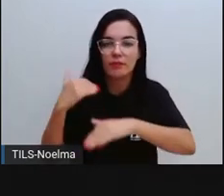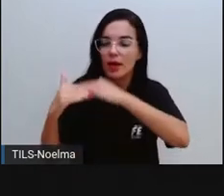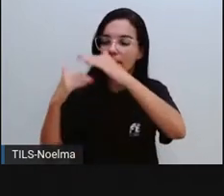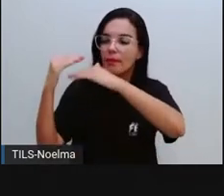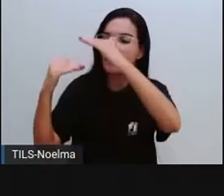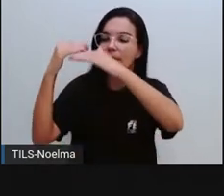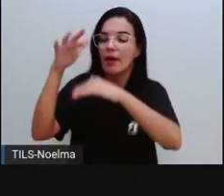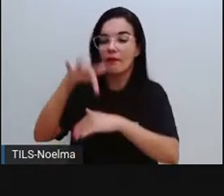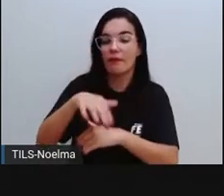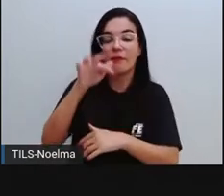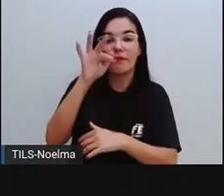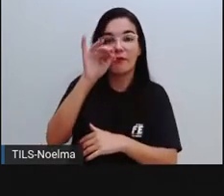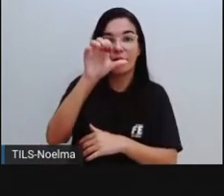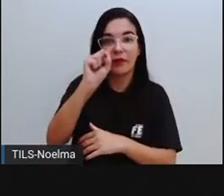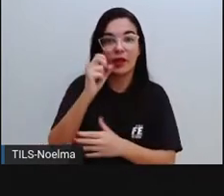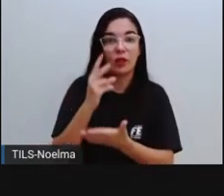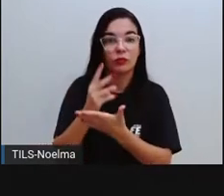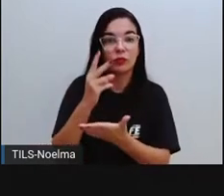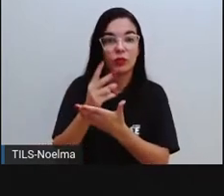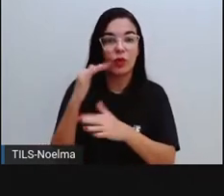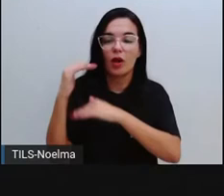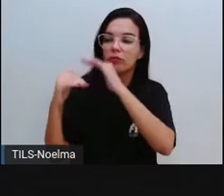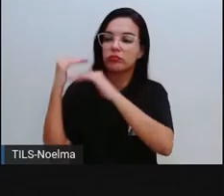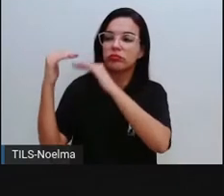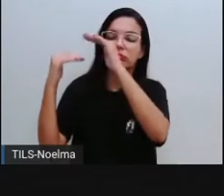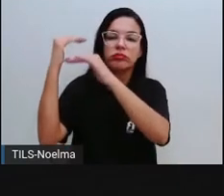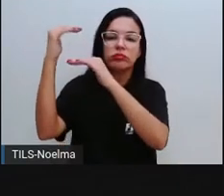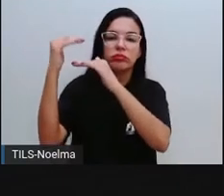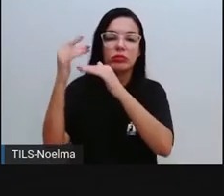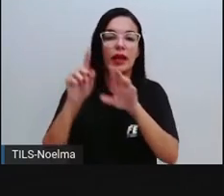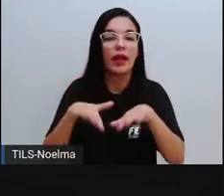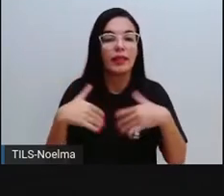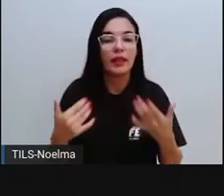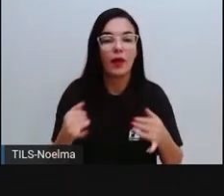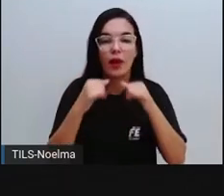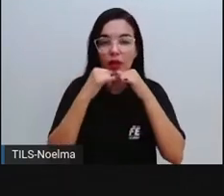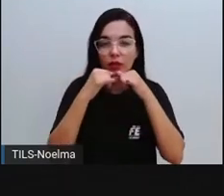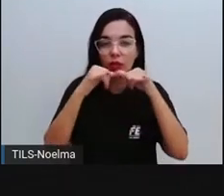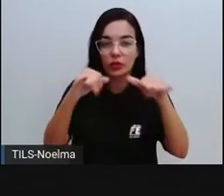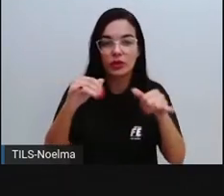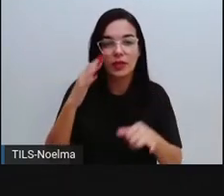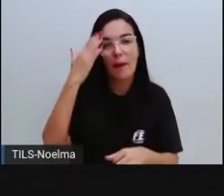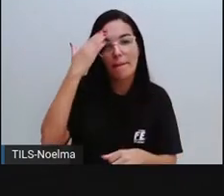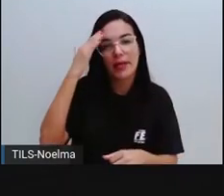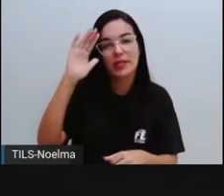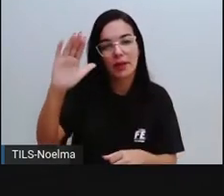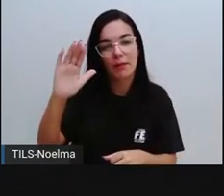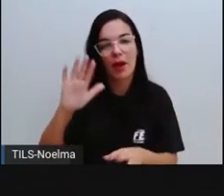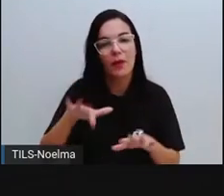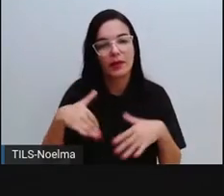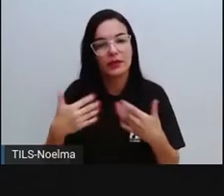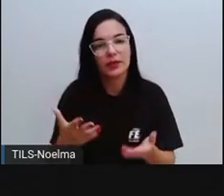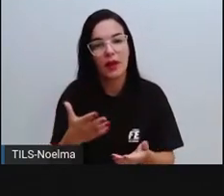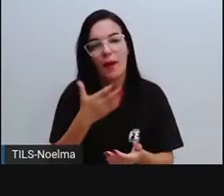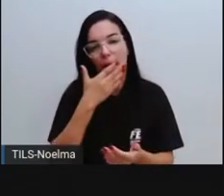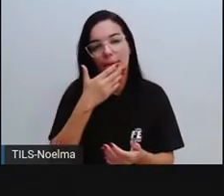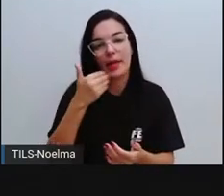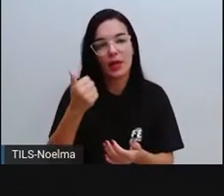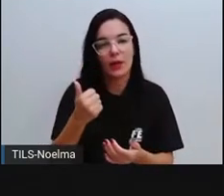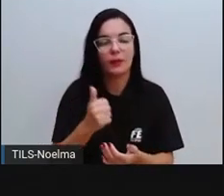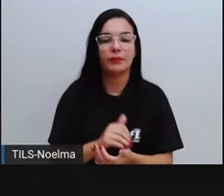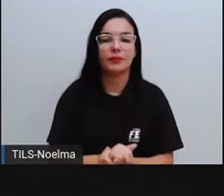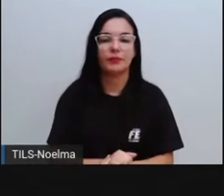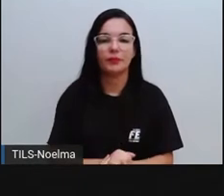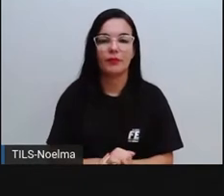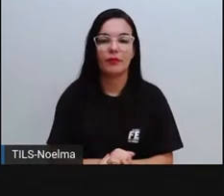economia. Essa aqui é a manchete principal... A notícia principal, que neste caso seria a manchete do jornal.